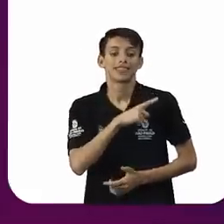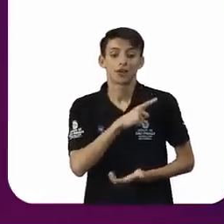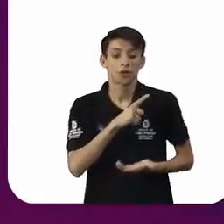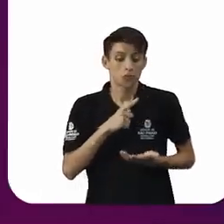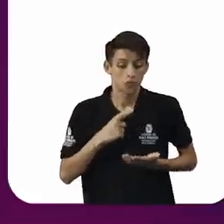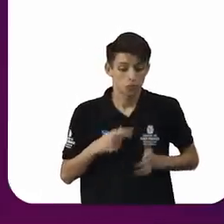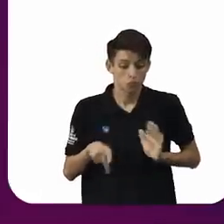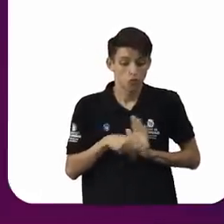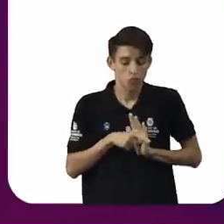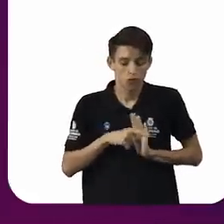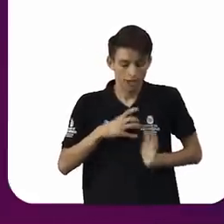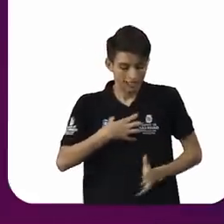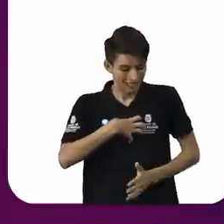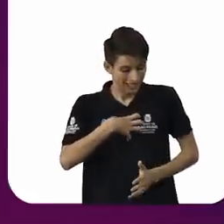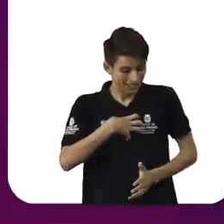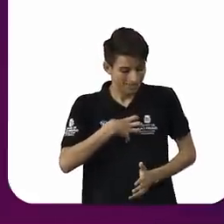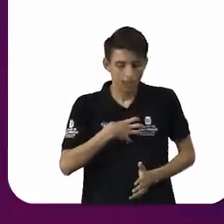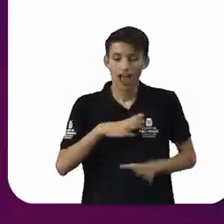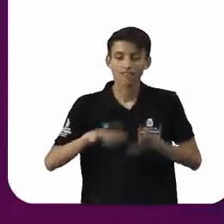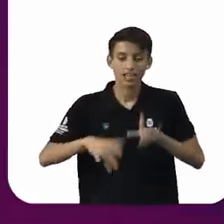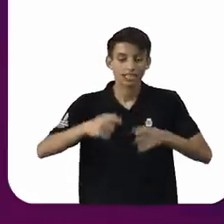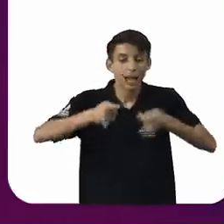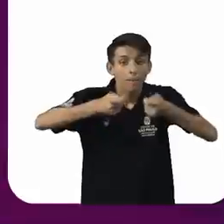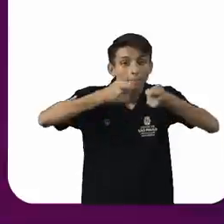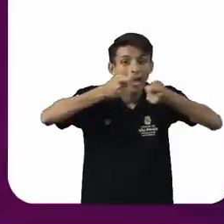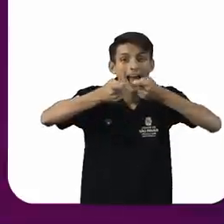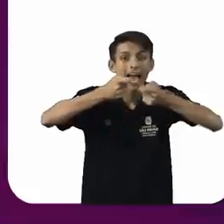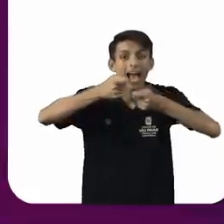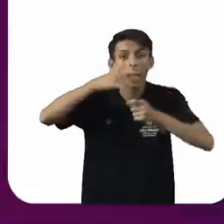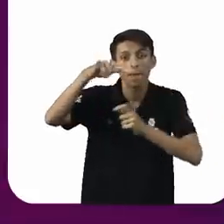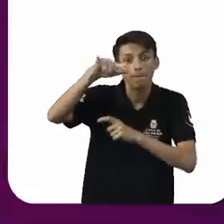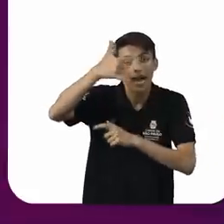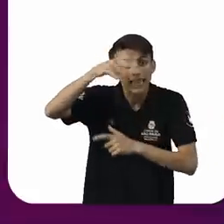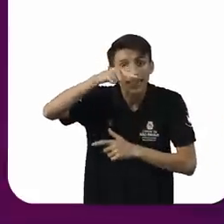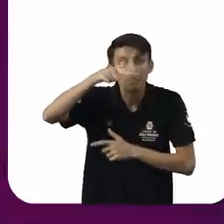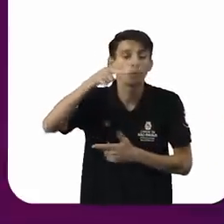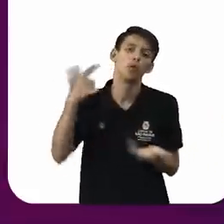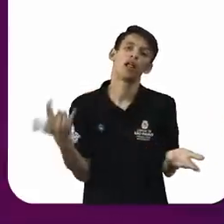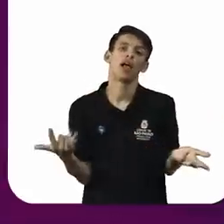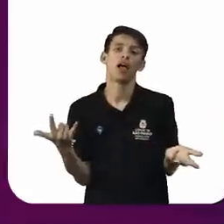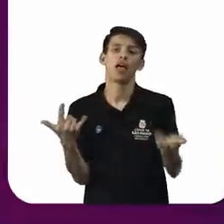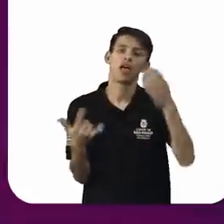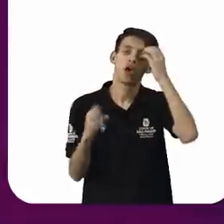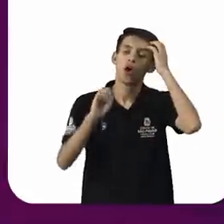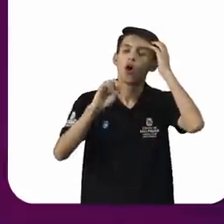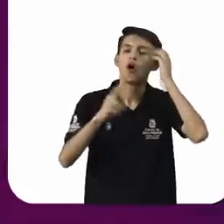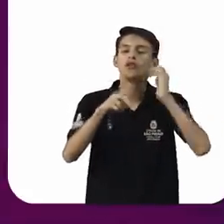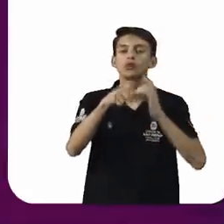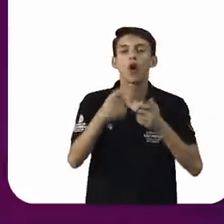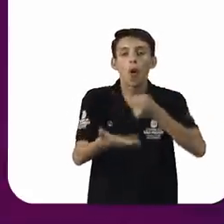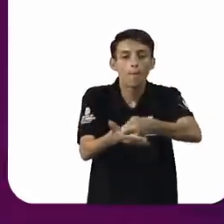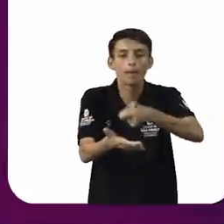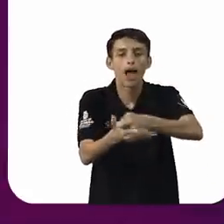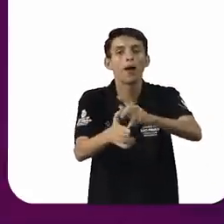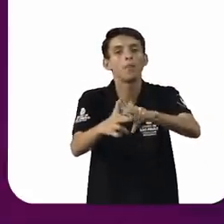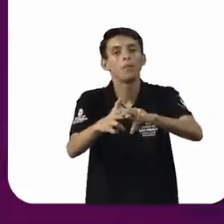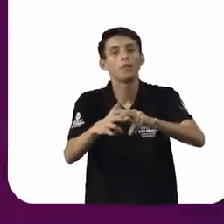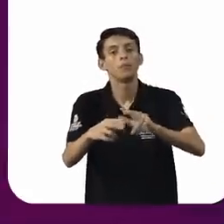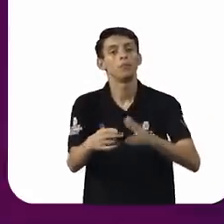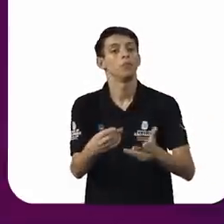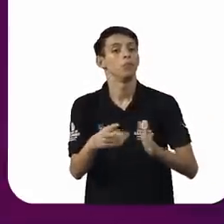sentimento, ou você está manipulando por meio do sentimento, ou você está convertendo por meio do